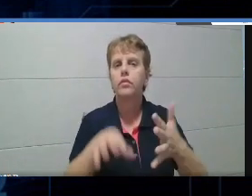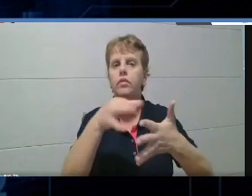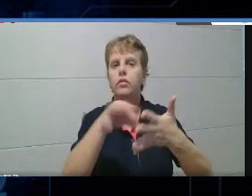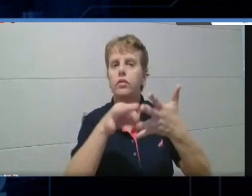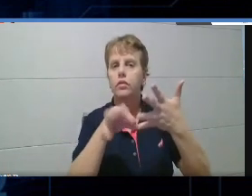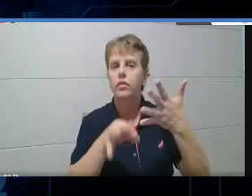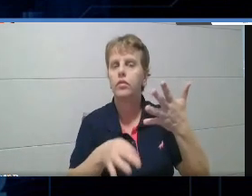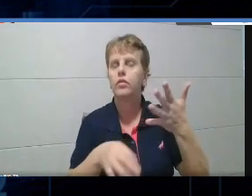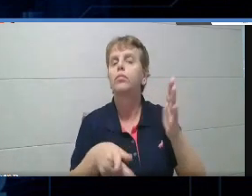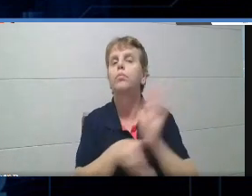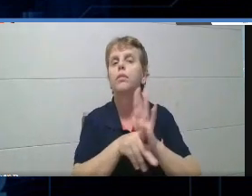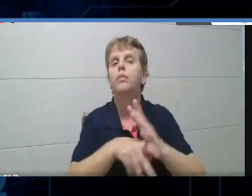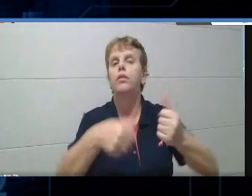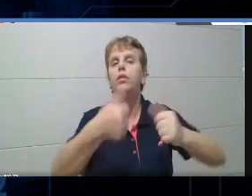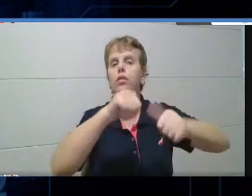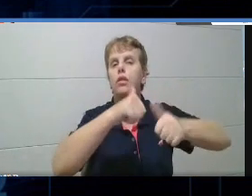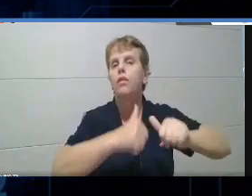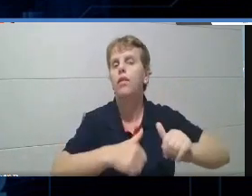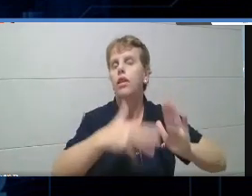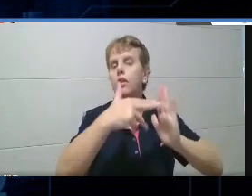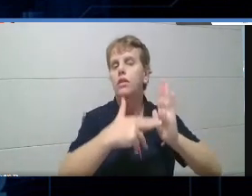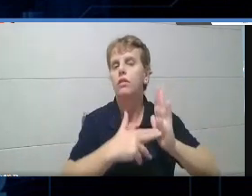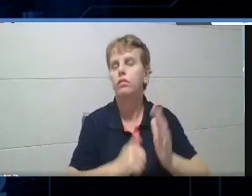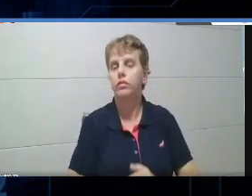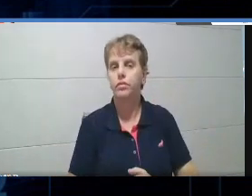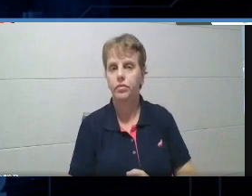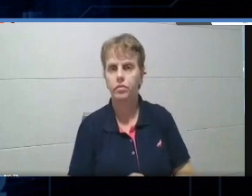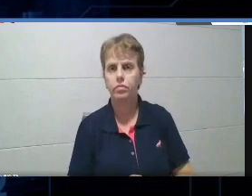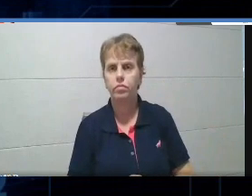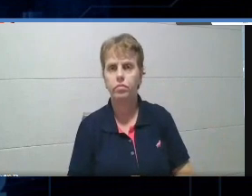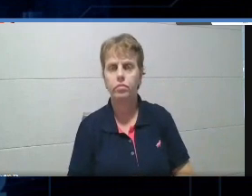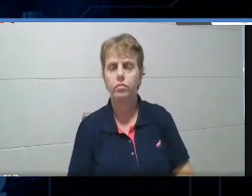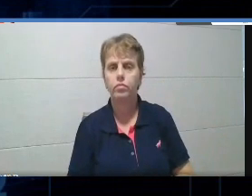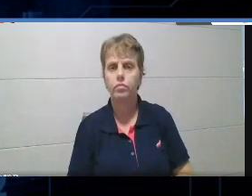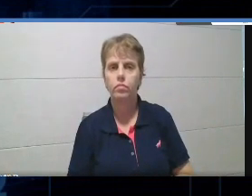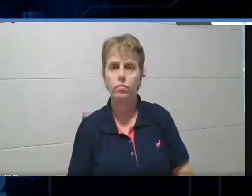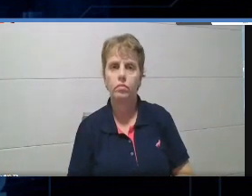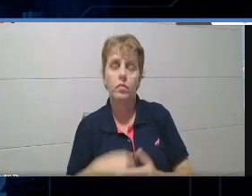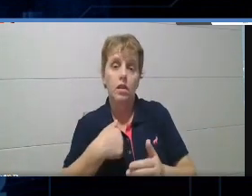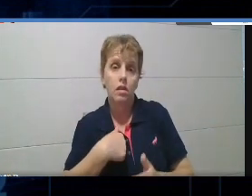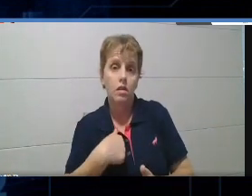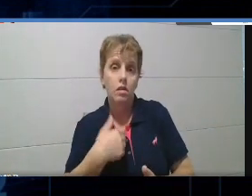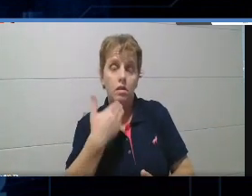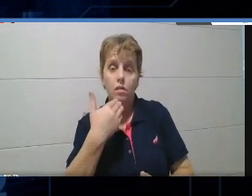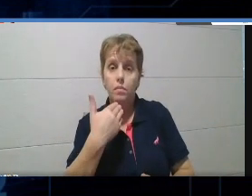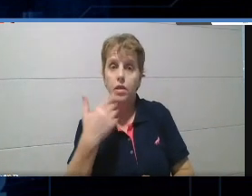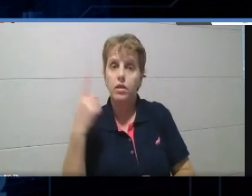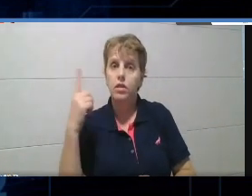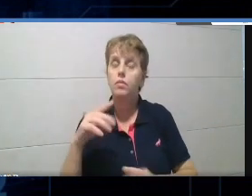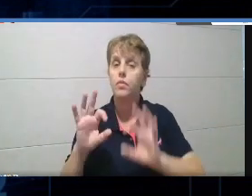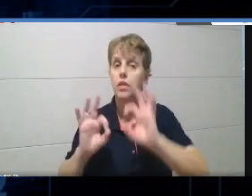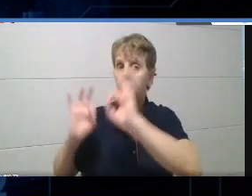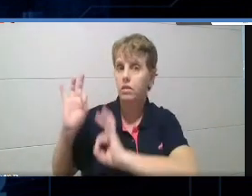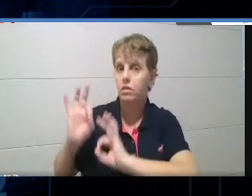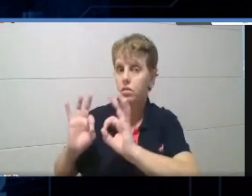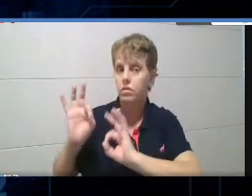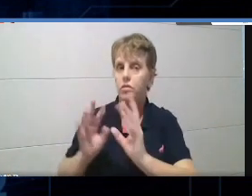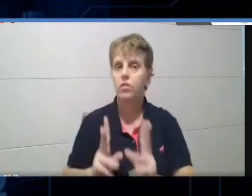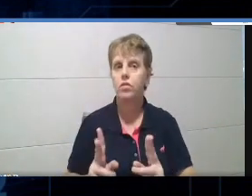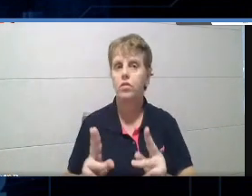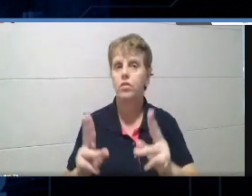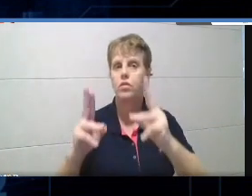avaliação, percebam, é, como eu pedi pra eles fazerem a formatação aqui, né, ó,